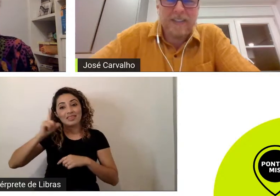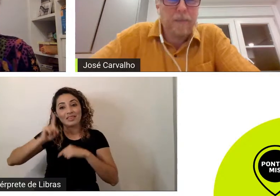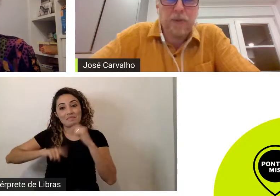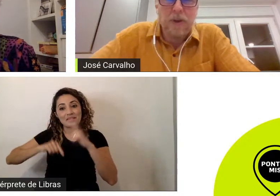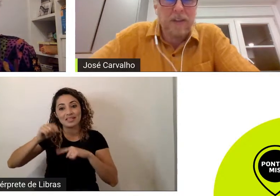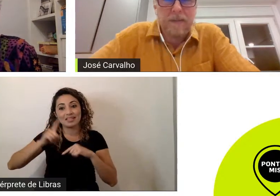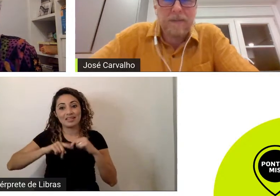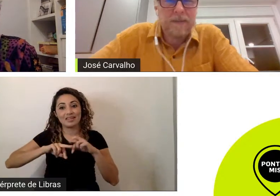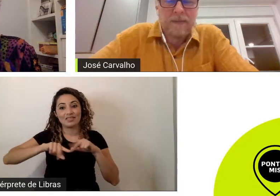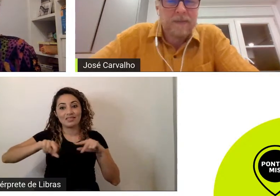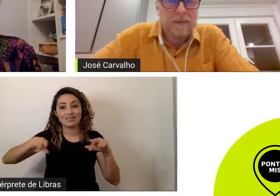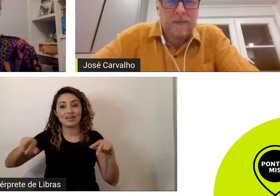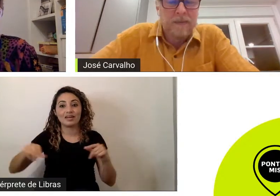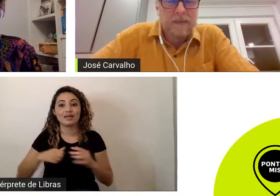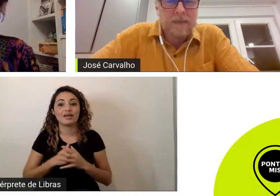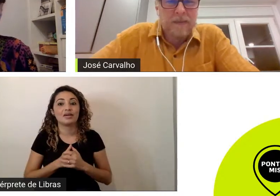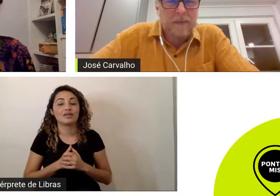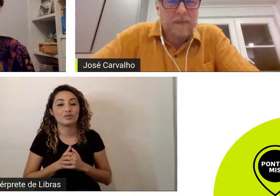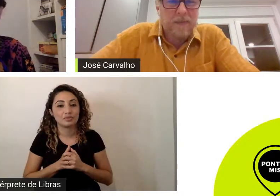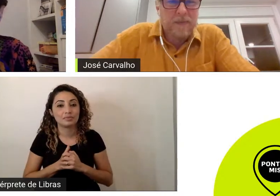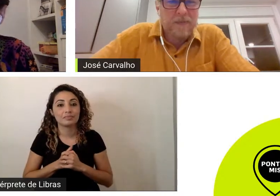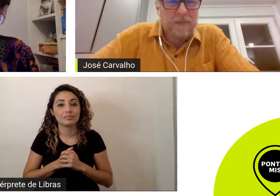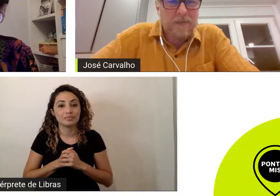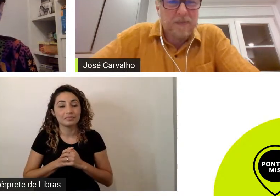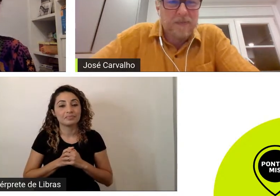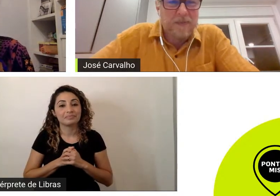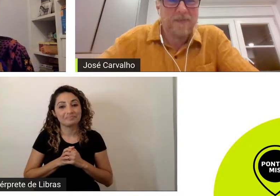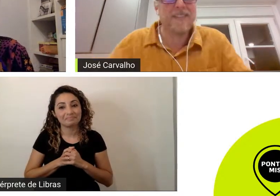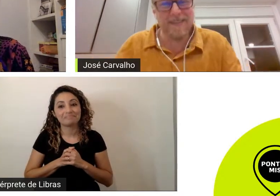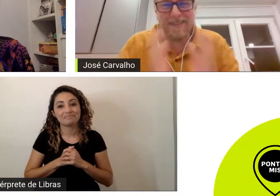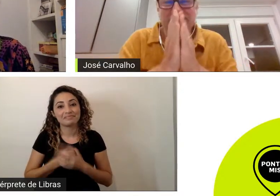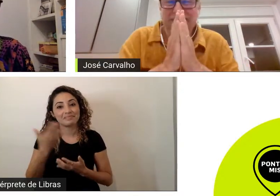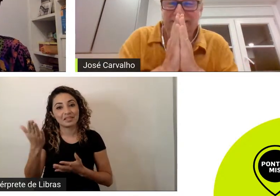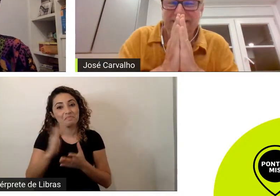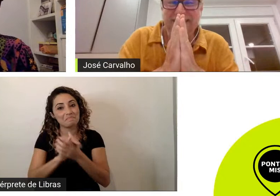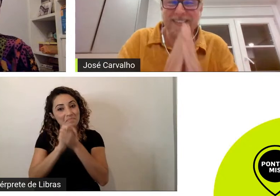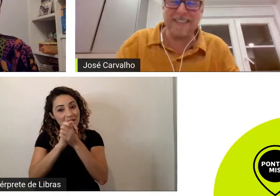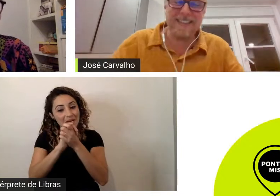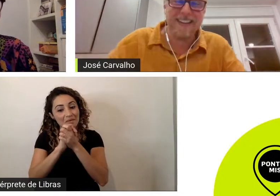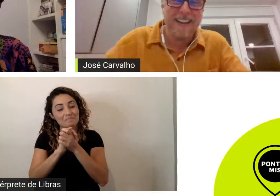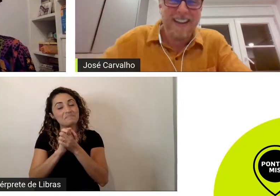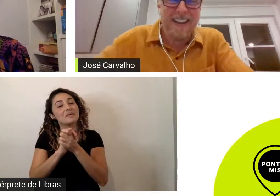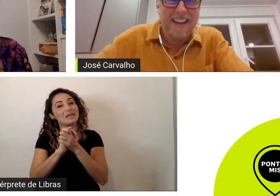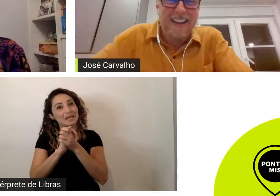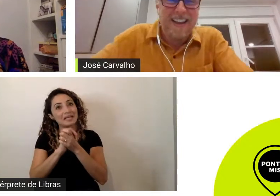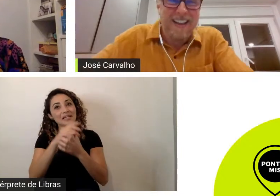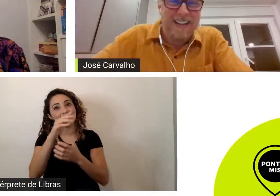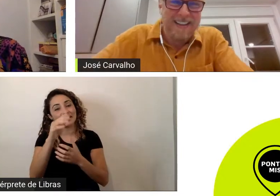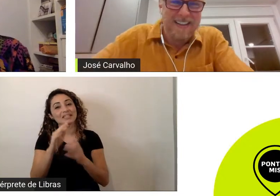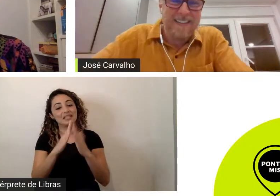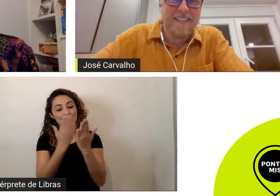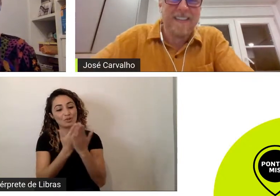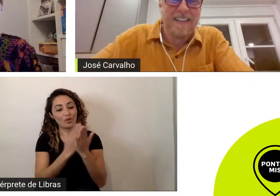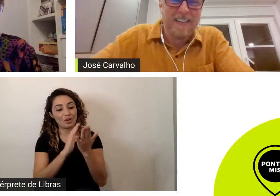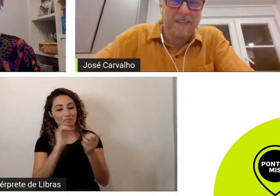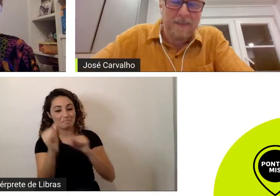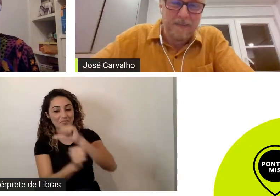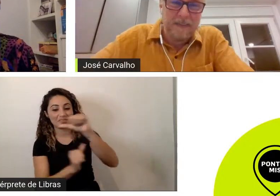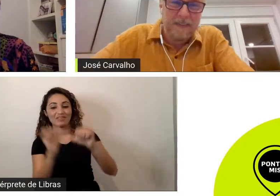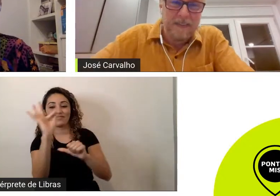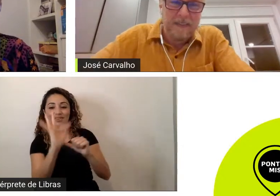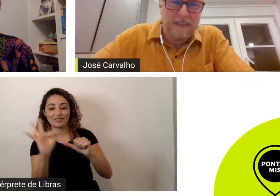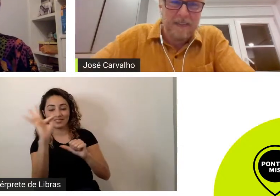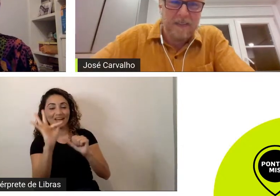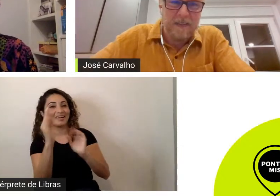tempo todo parabéns pela roteiraria virando faculdade é incrível um passo muito grande dentro do